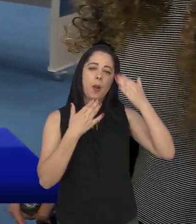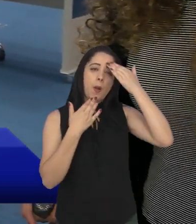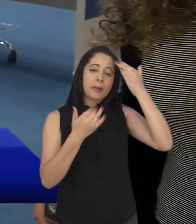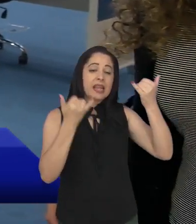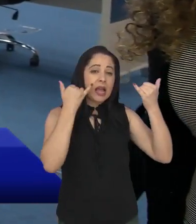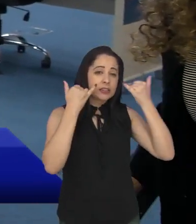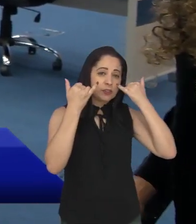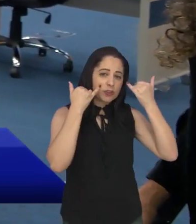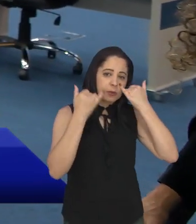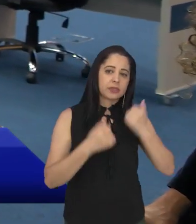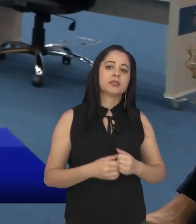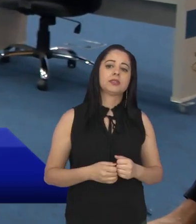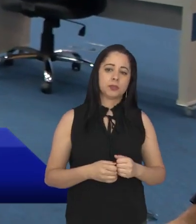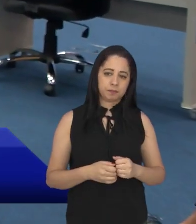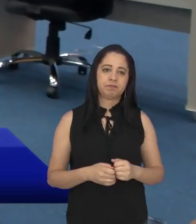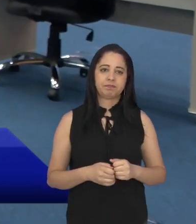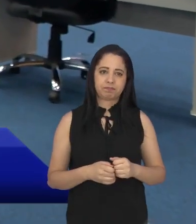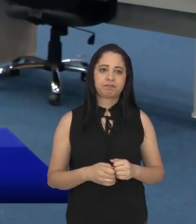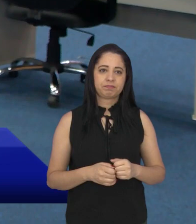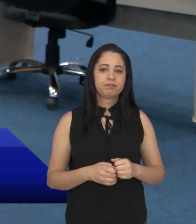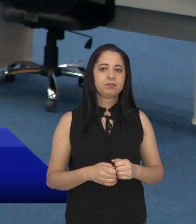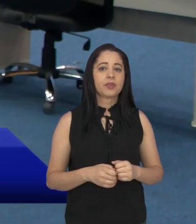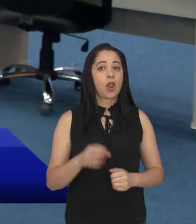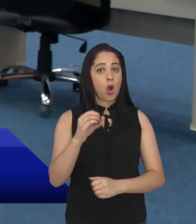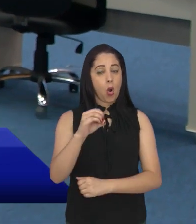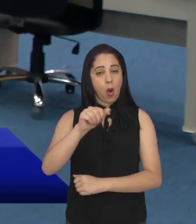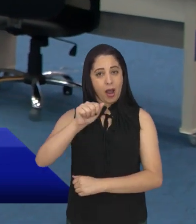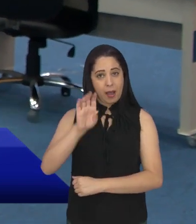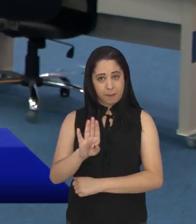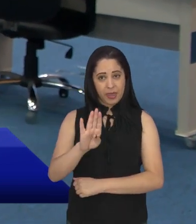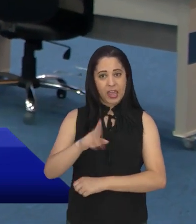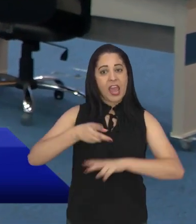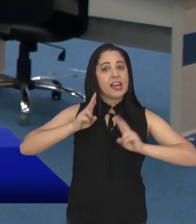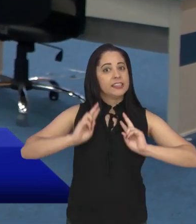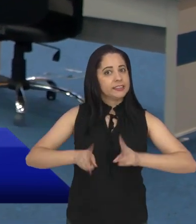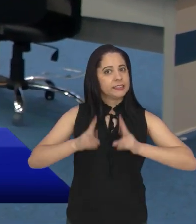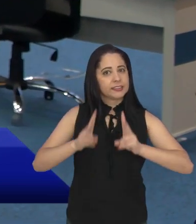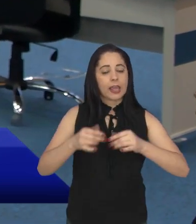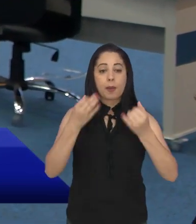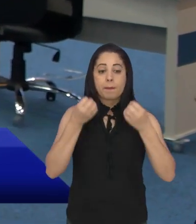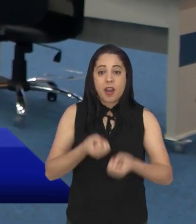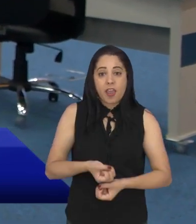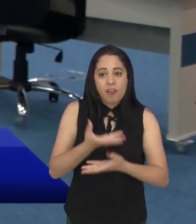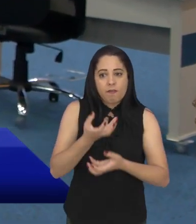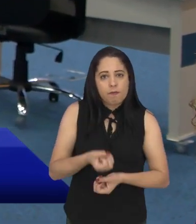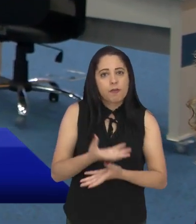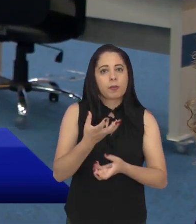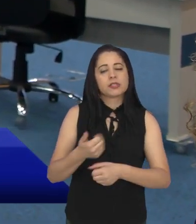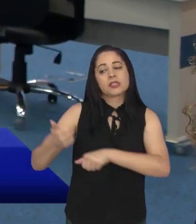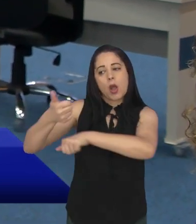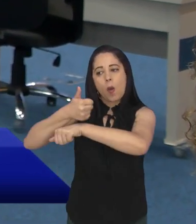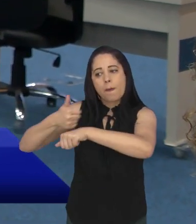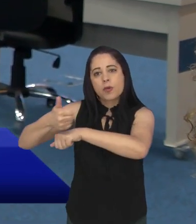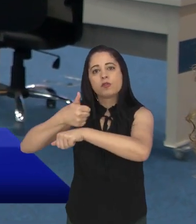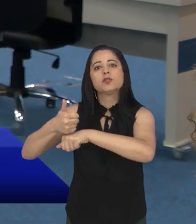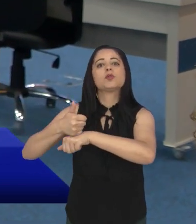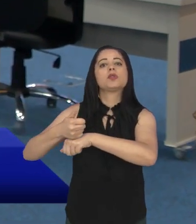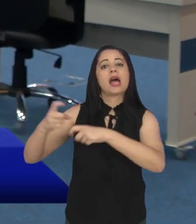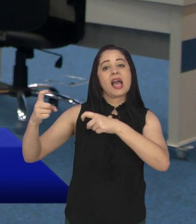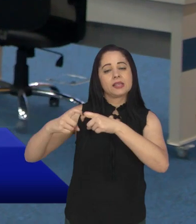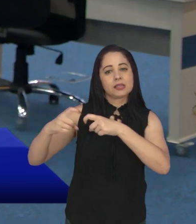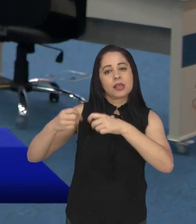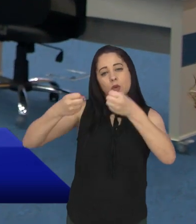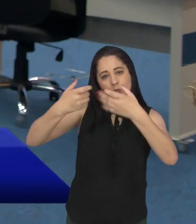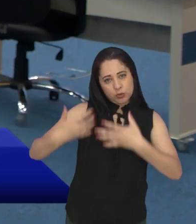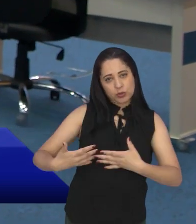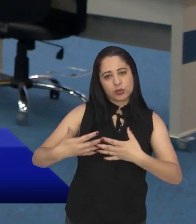informações, Rebeca. E como vocês podem ver, então pessoal, é a OAB, então conversando também e trazendo profissionais da saúde para